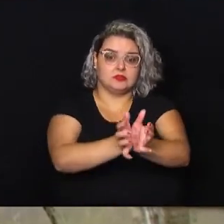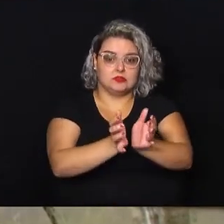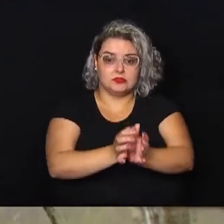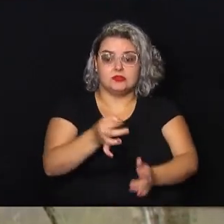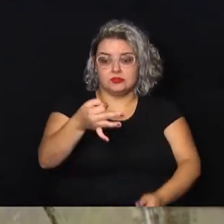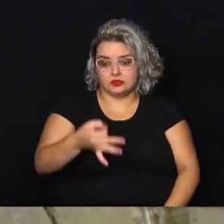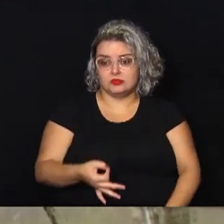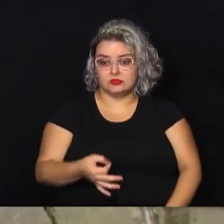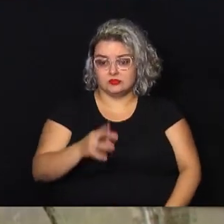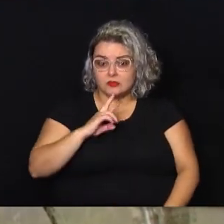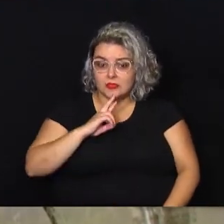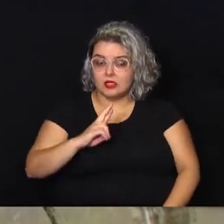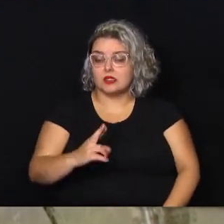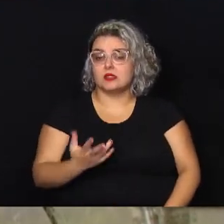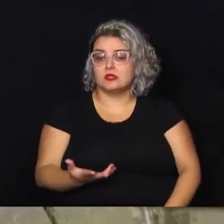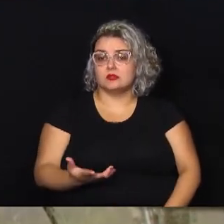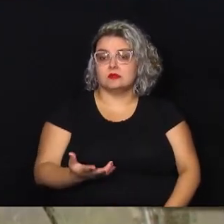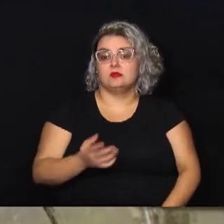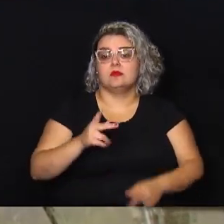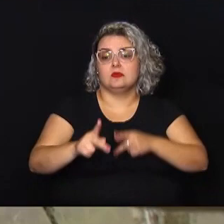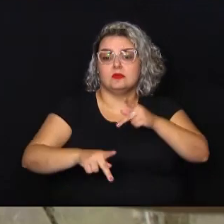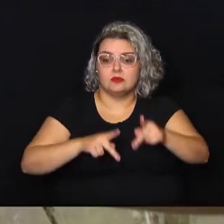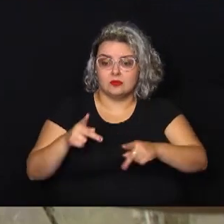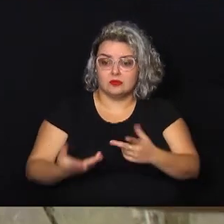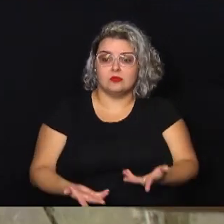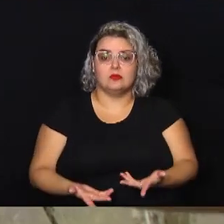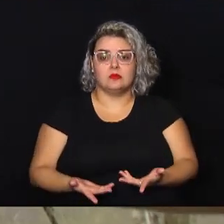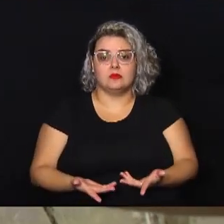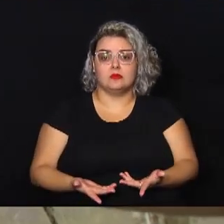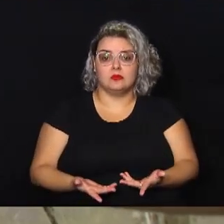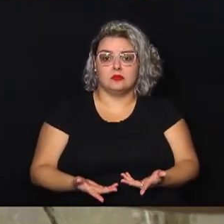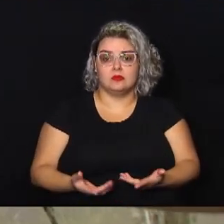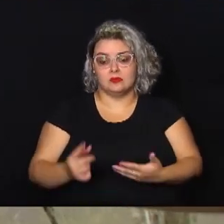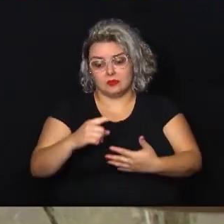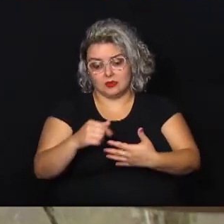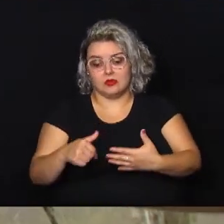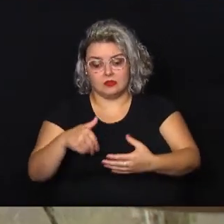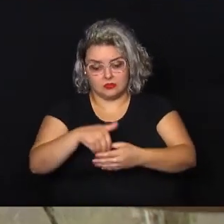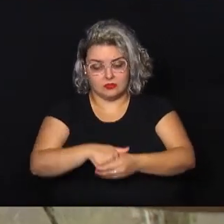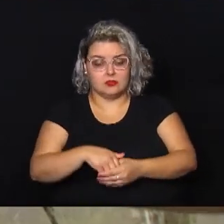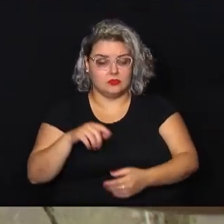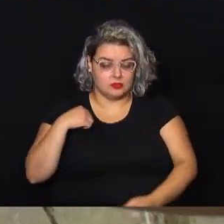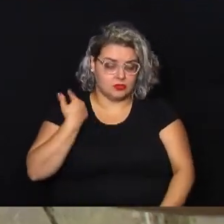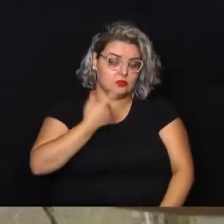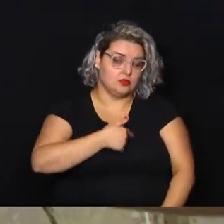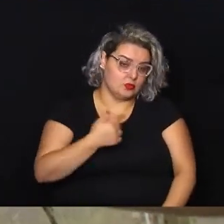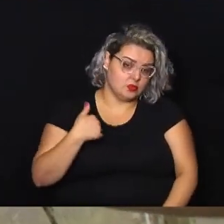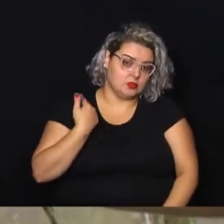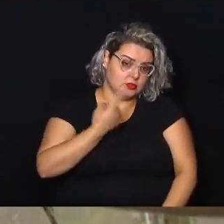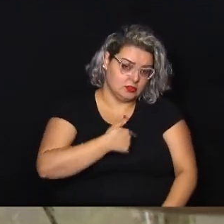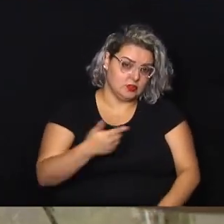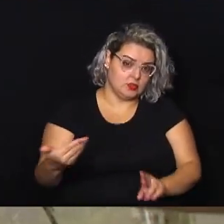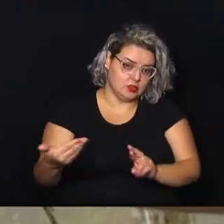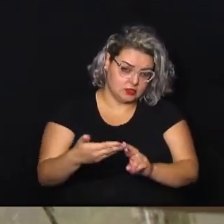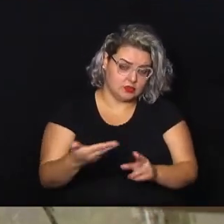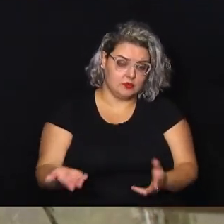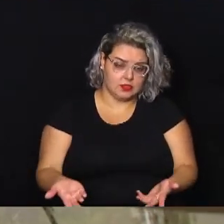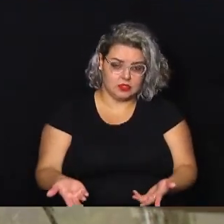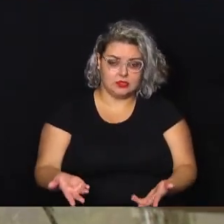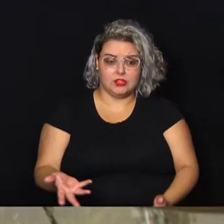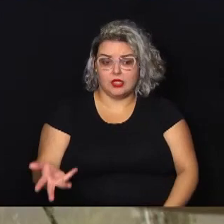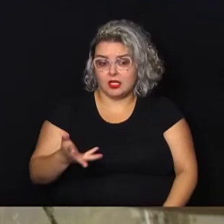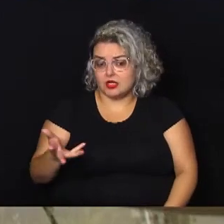dar resposta à população, a qual nos elegeu e a gente representa, de agilizar esse